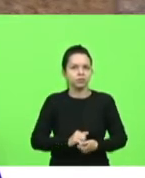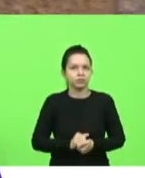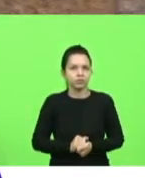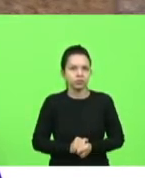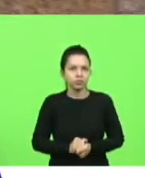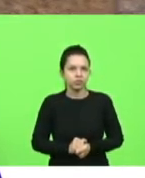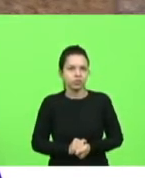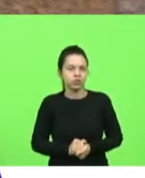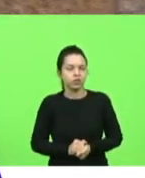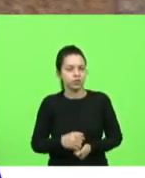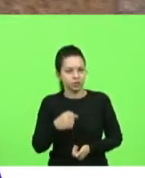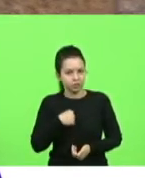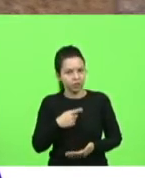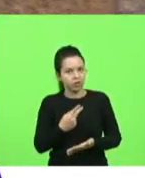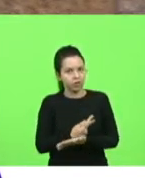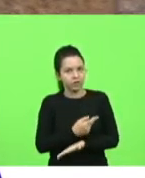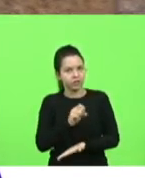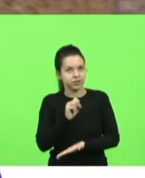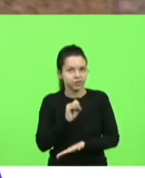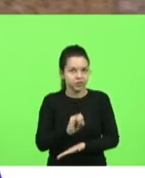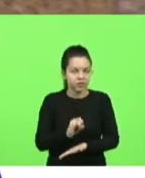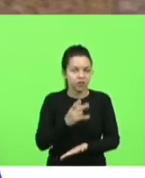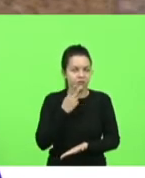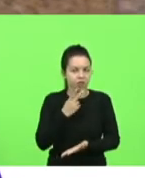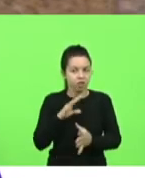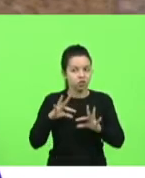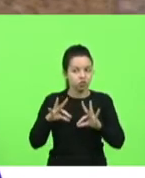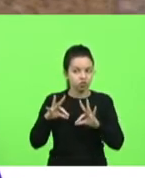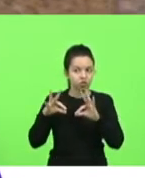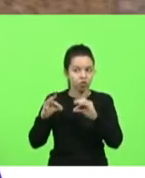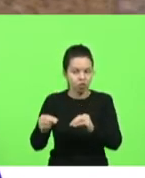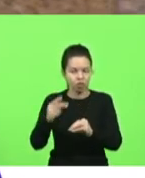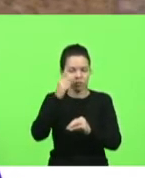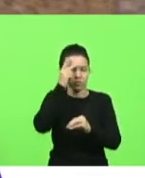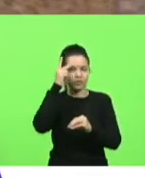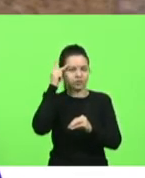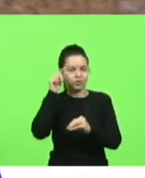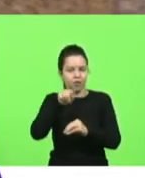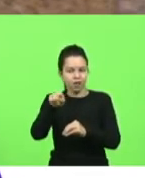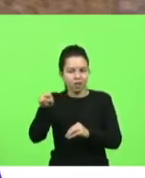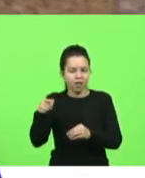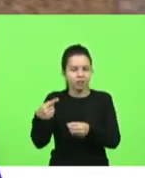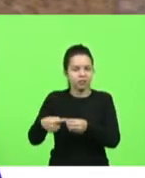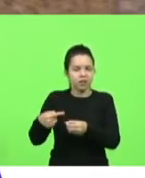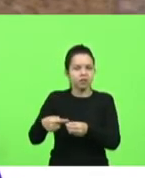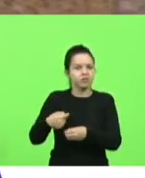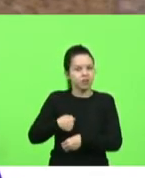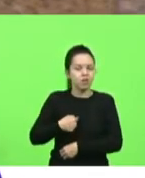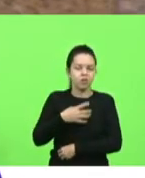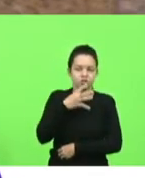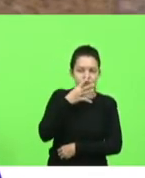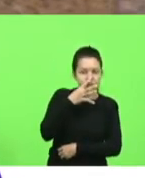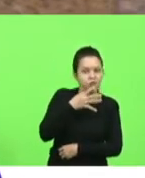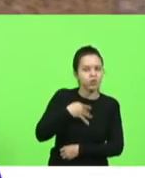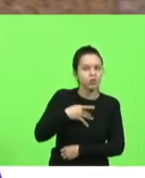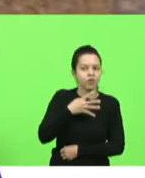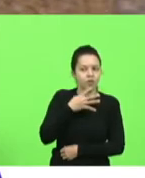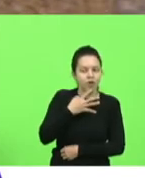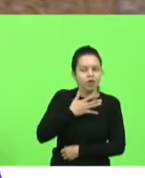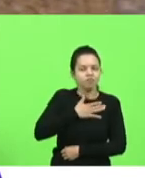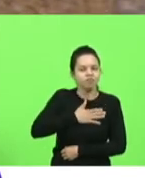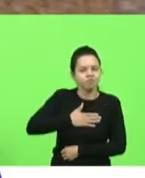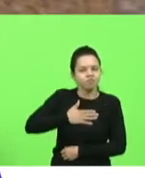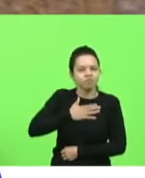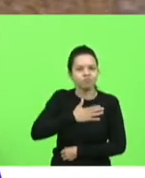injusto se eu tentasse elecar todas as pessoas que eu conheço ali que eu admiro e tenho enorme prazer em ter